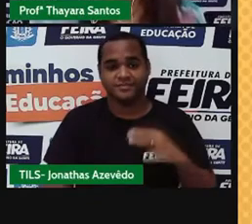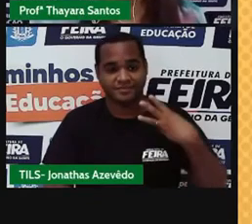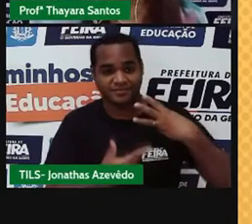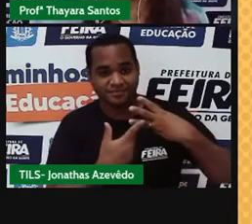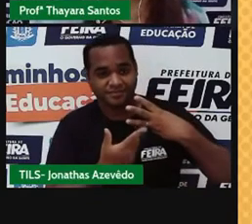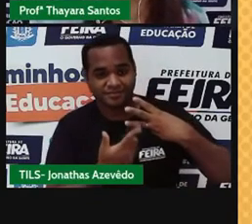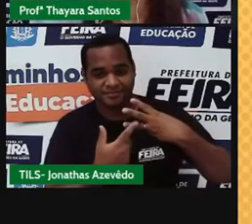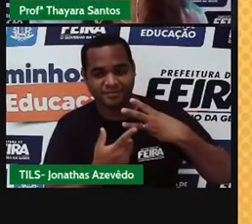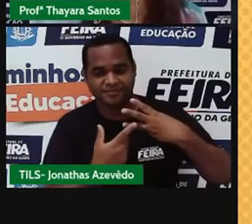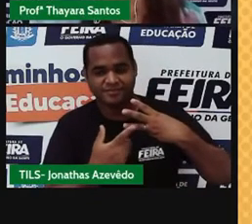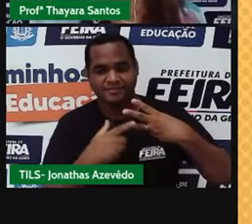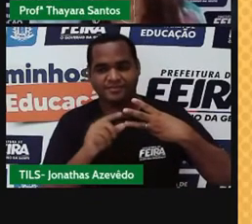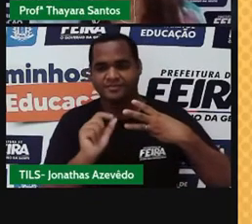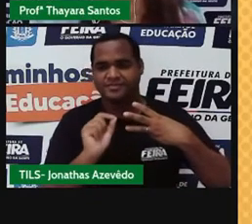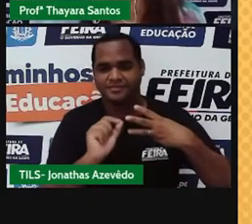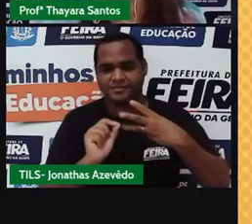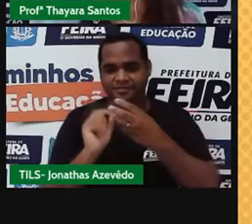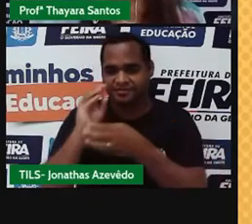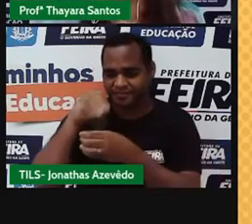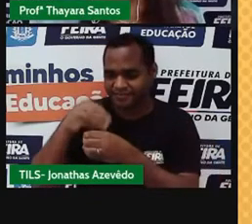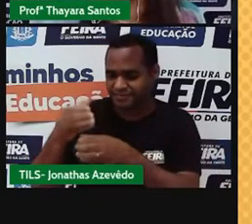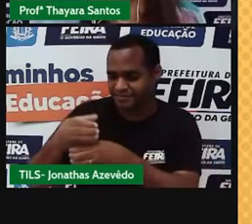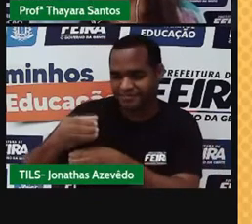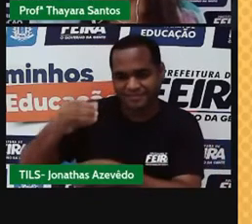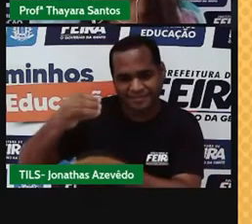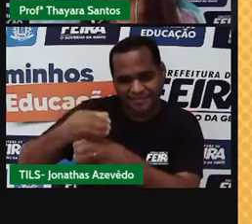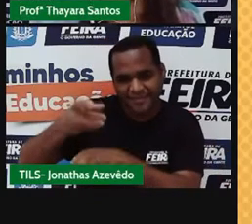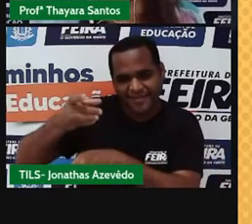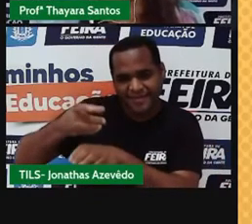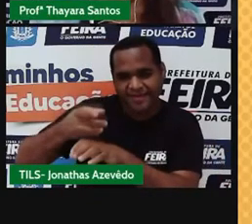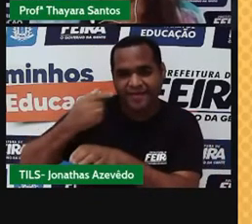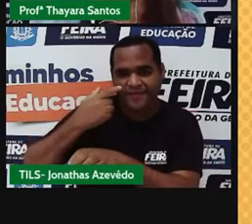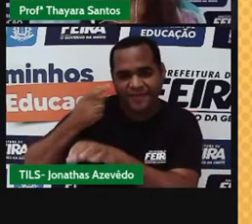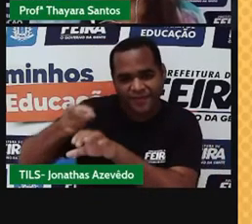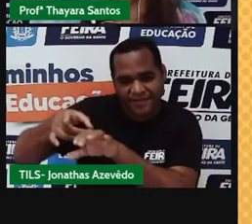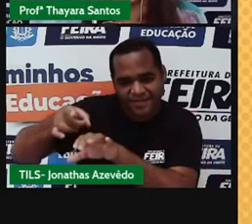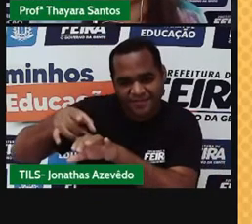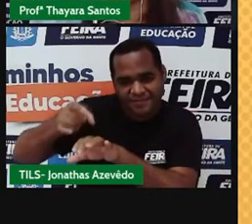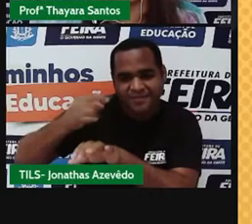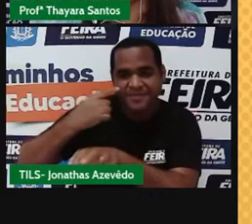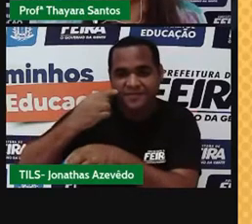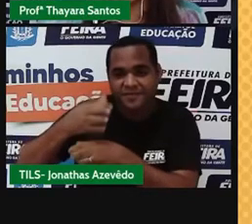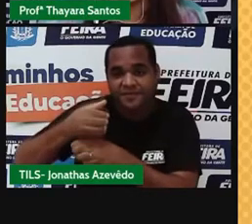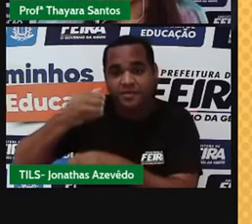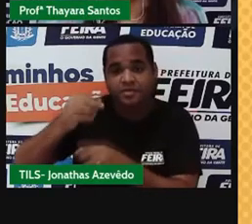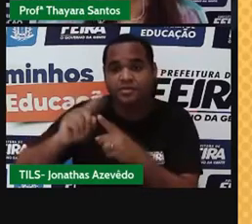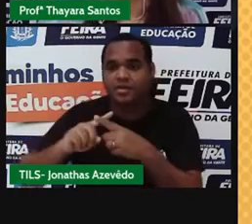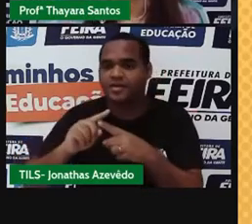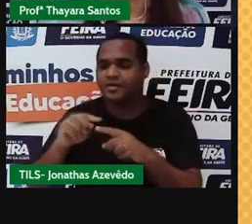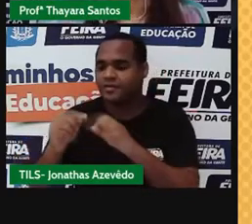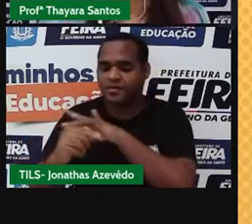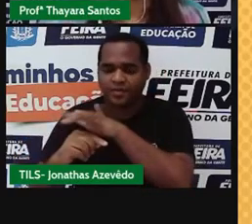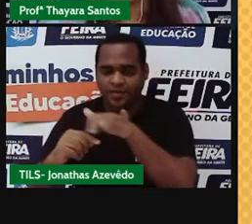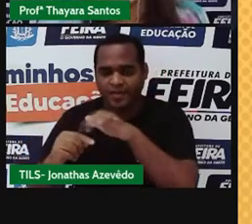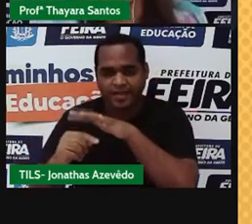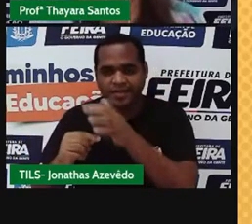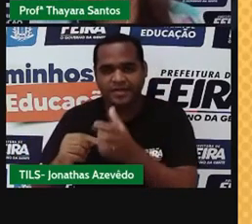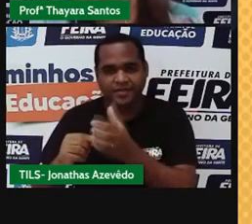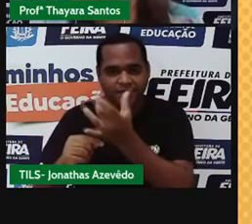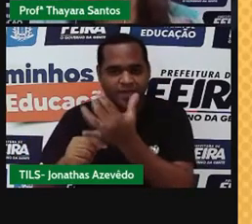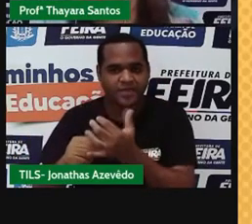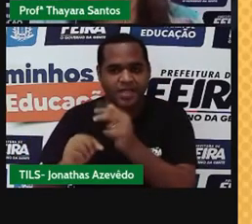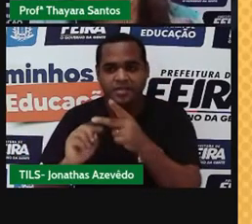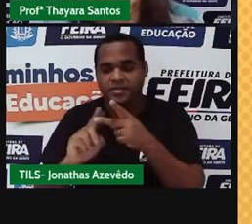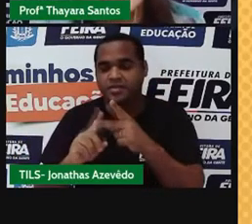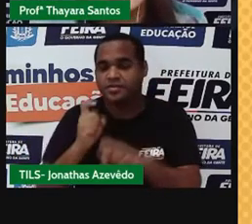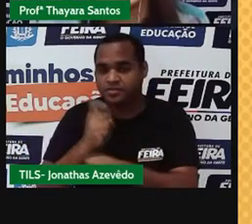nesse caso que eu tenho nessa vidraria aqui, vapor d'água, gelo e água mineral, nesse caso a gente